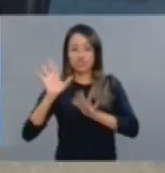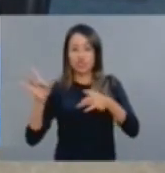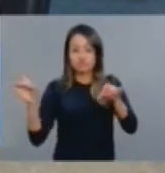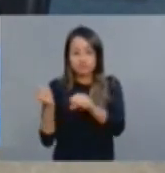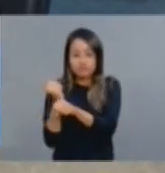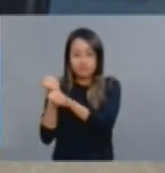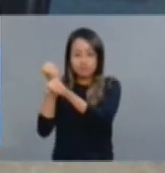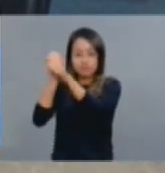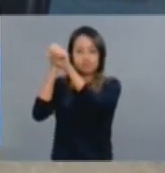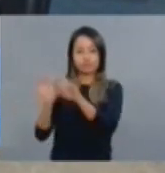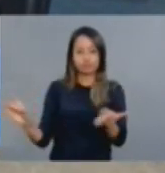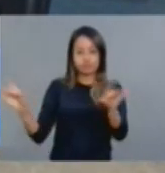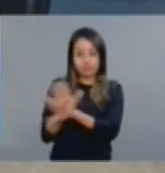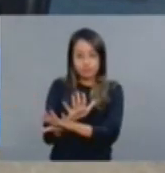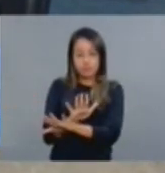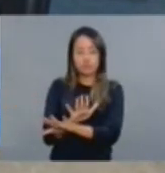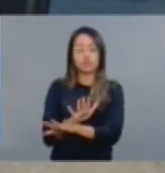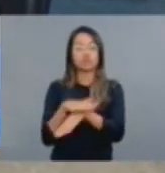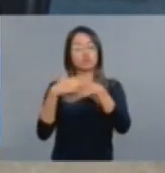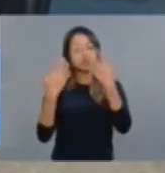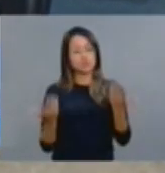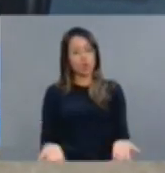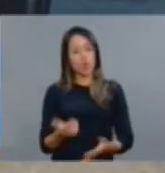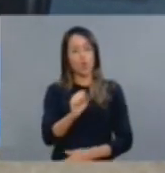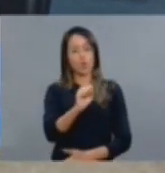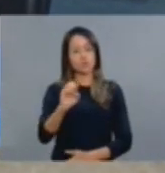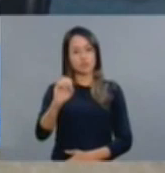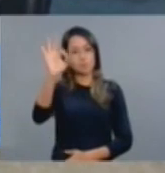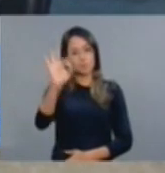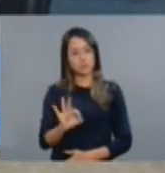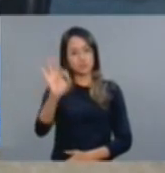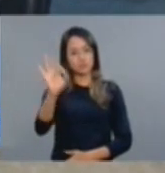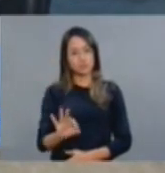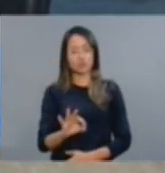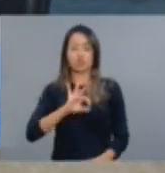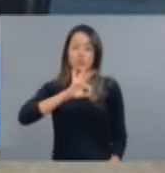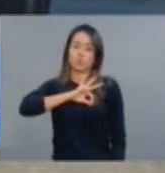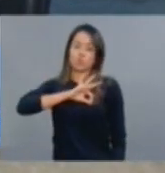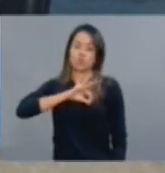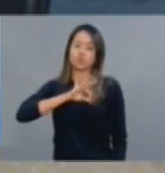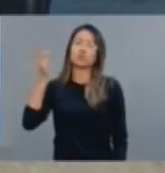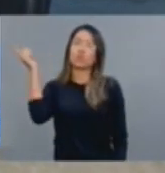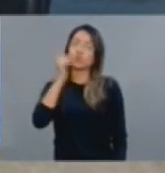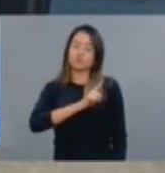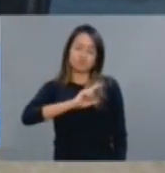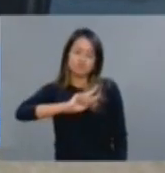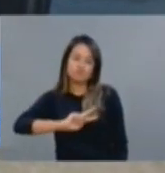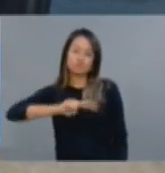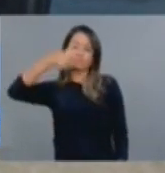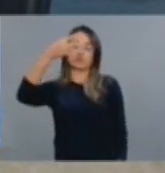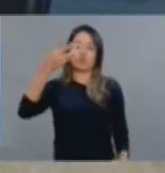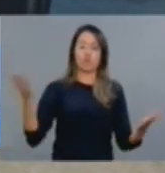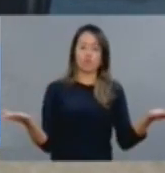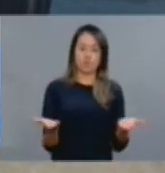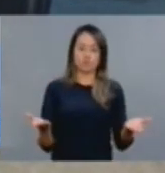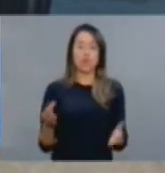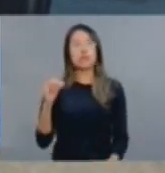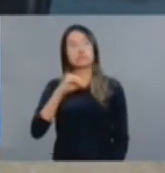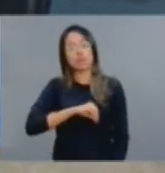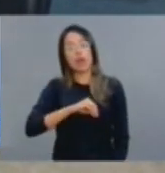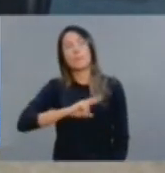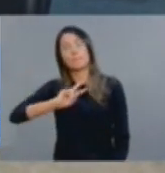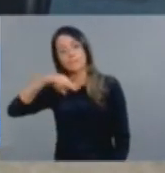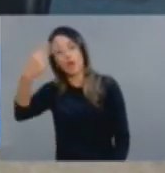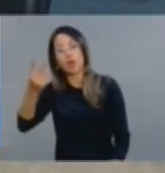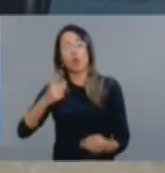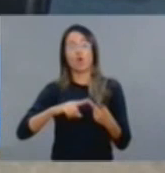Camilo. Não podemos deixar de reconhecer que 80% do efetivo da Polícia Militar e da Polícia Civil hoje estão com a